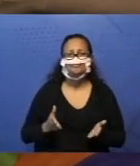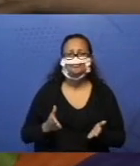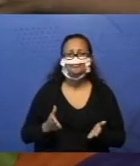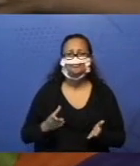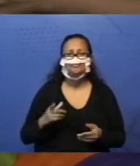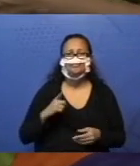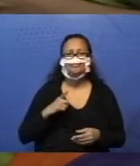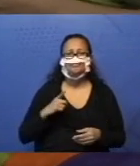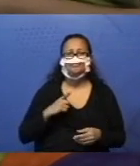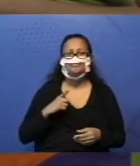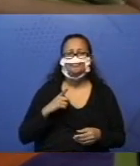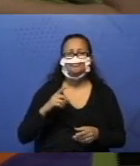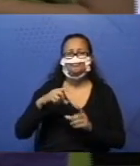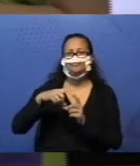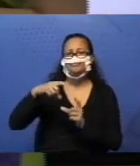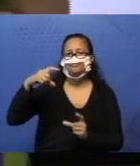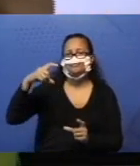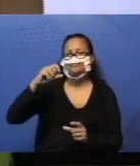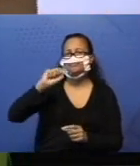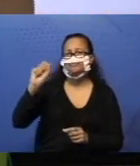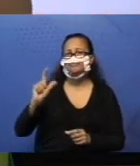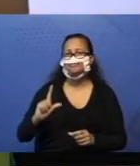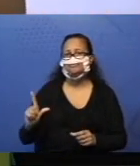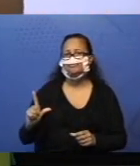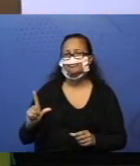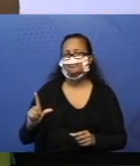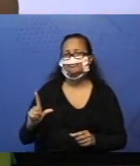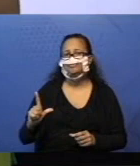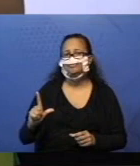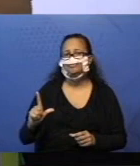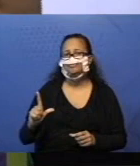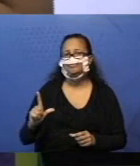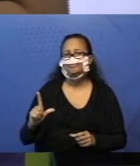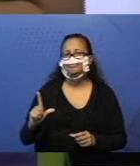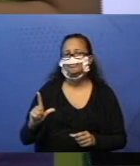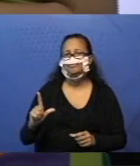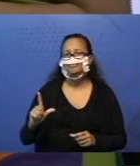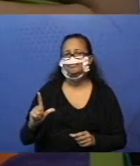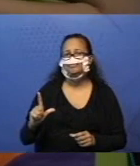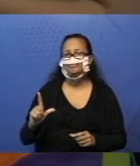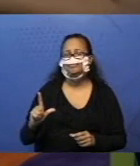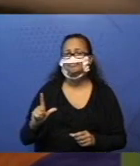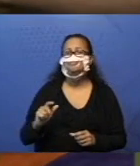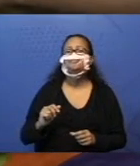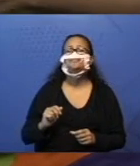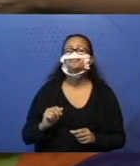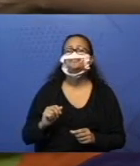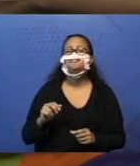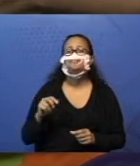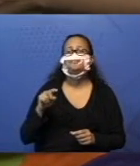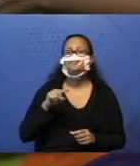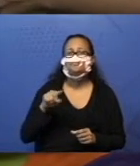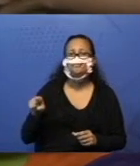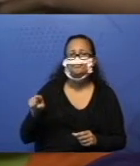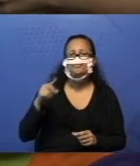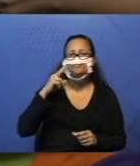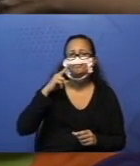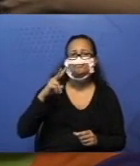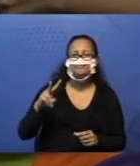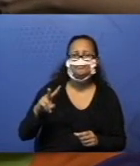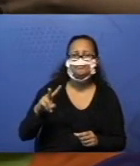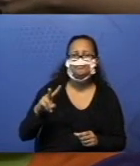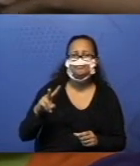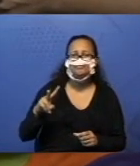a barrinha azul. A barrinha azul, se você colocar ela aqui, você vai ver que ela ocupa